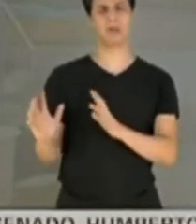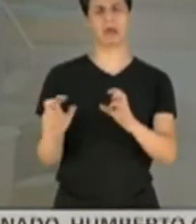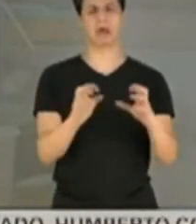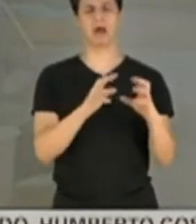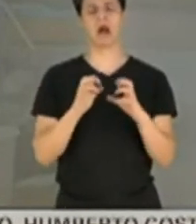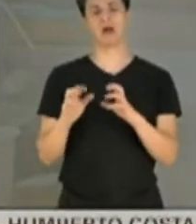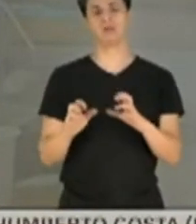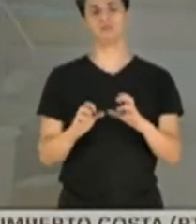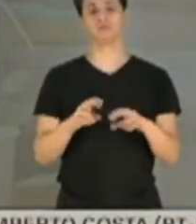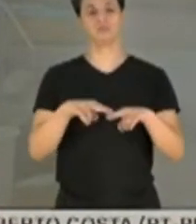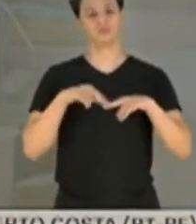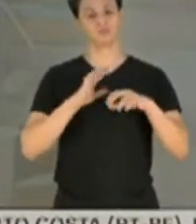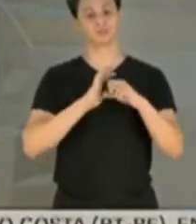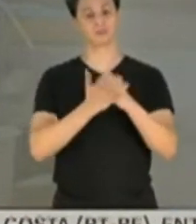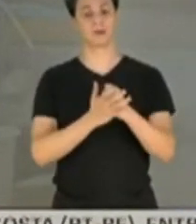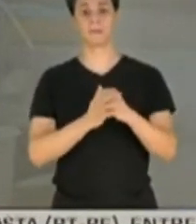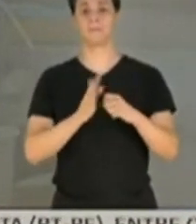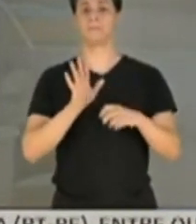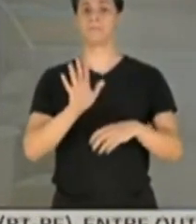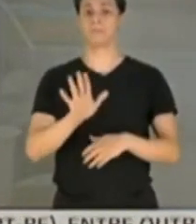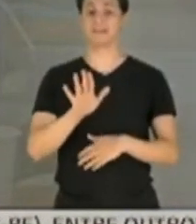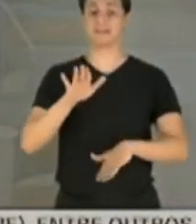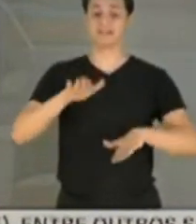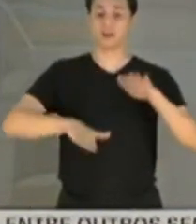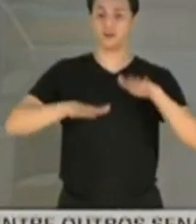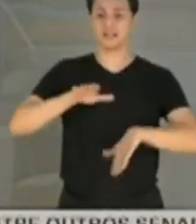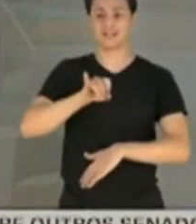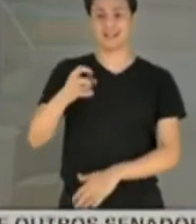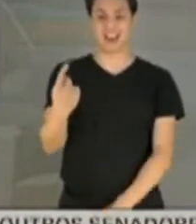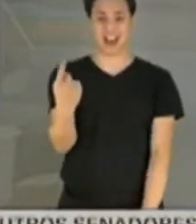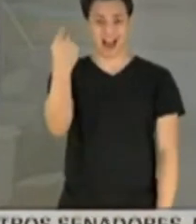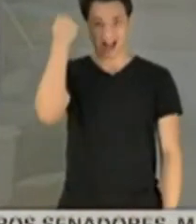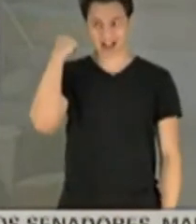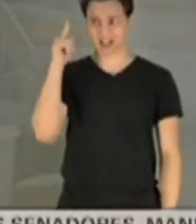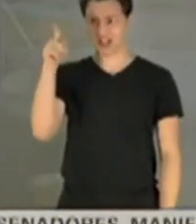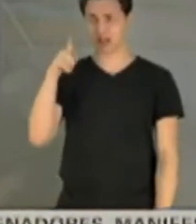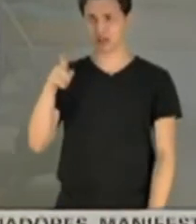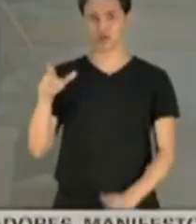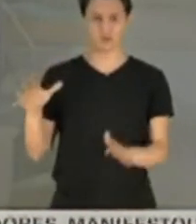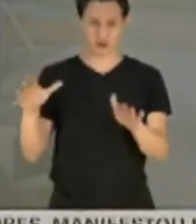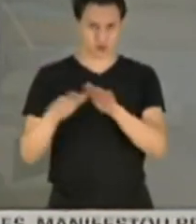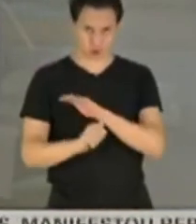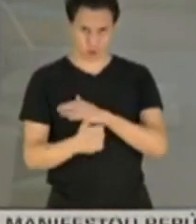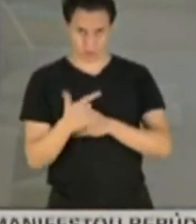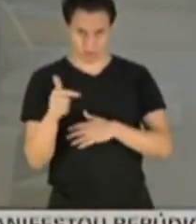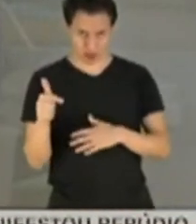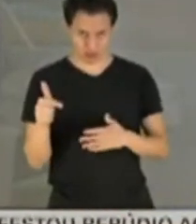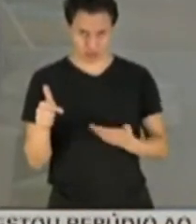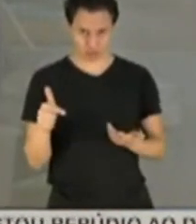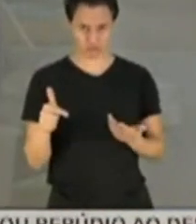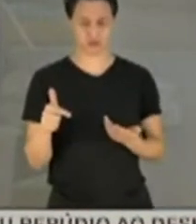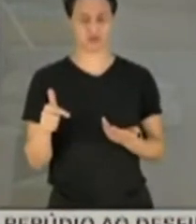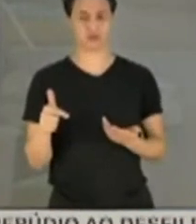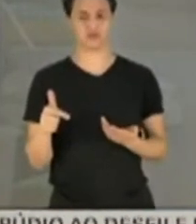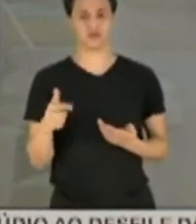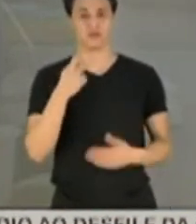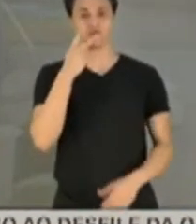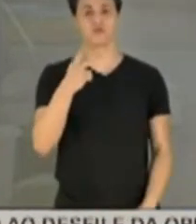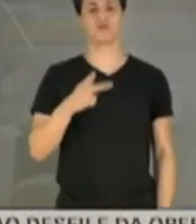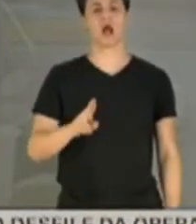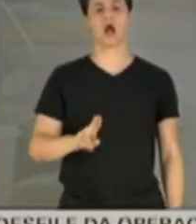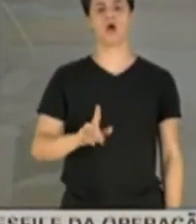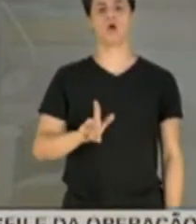mas talvez o impacto fosse menor, se não tivesse roubado tanto. Falar de Ulisses aqui.